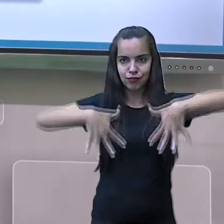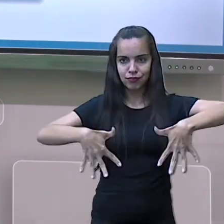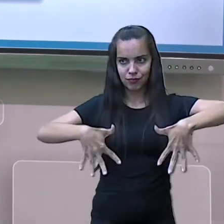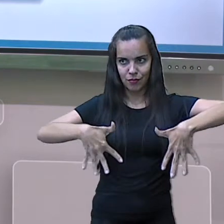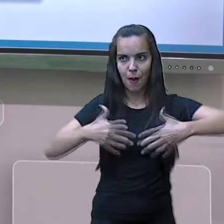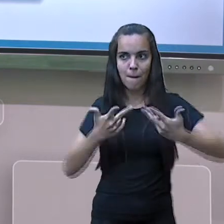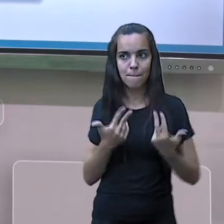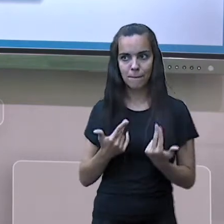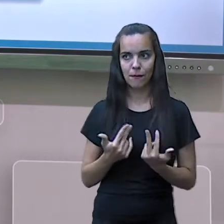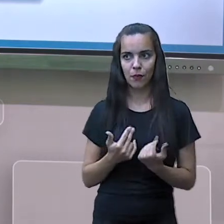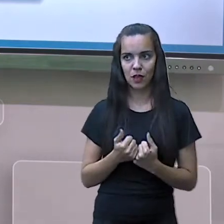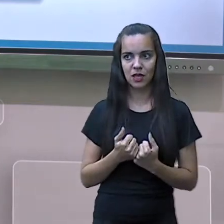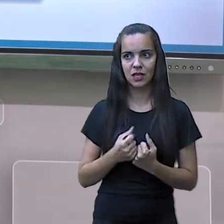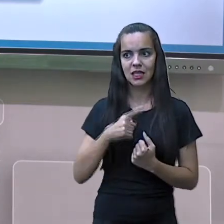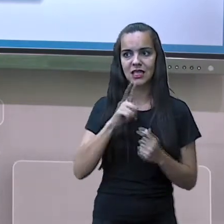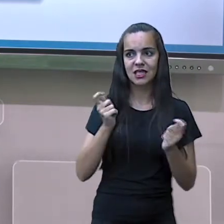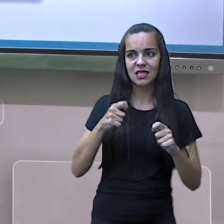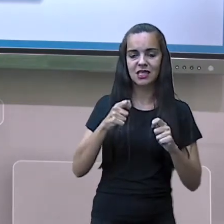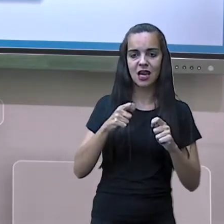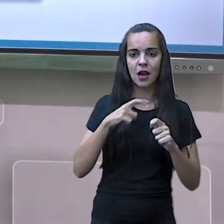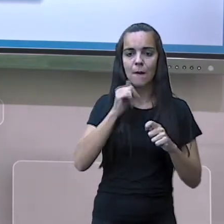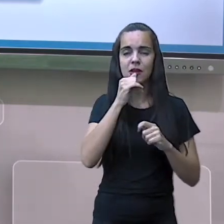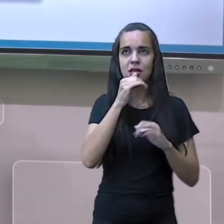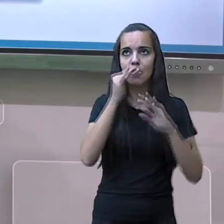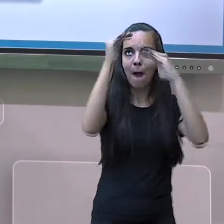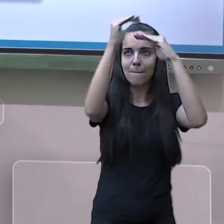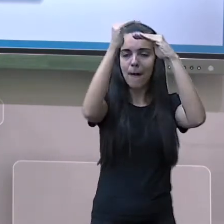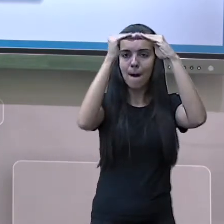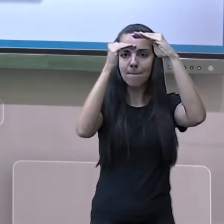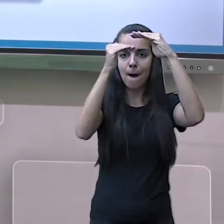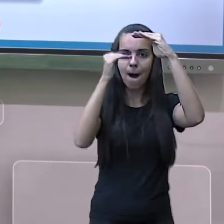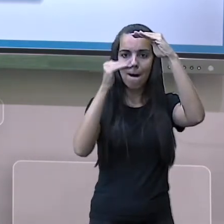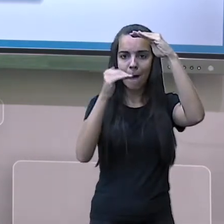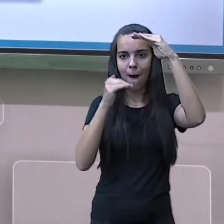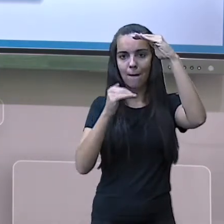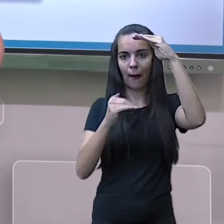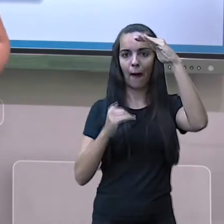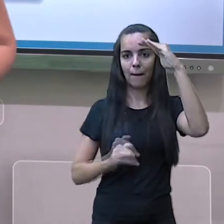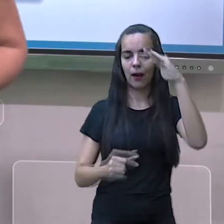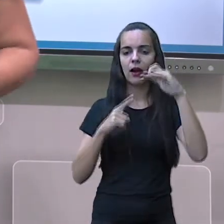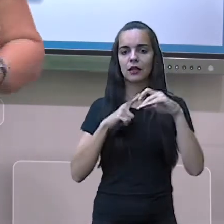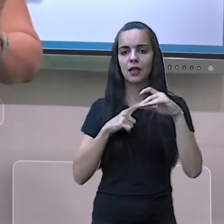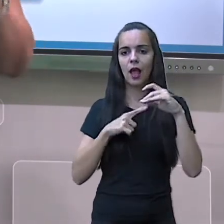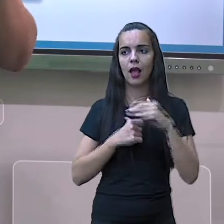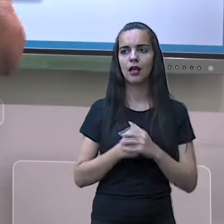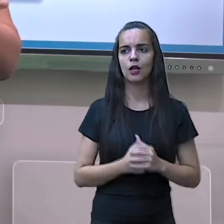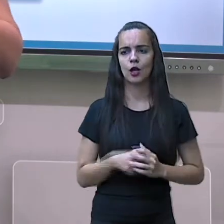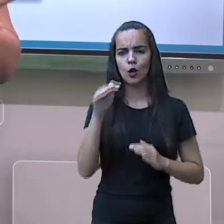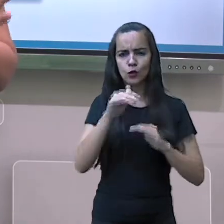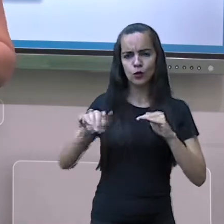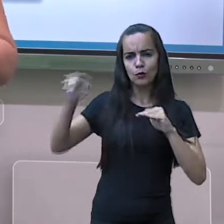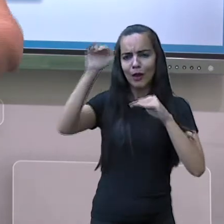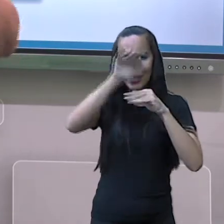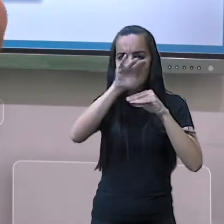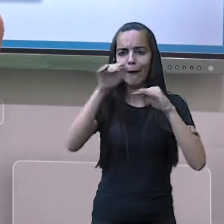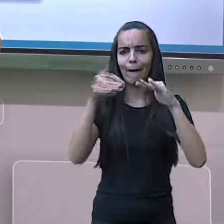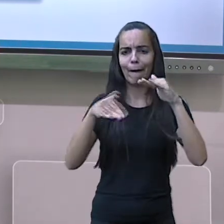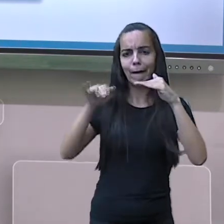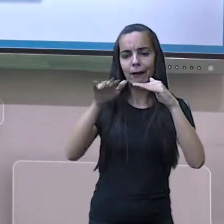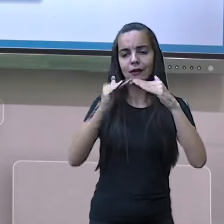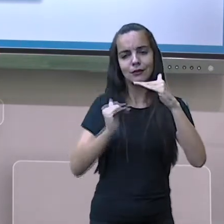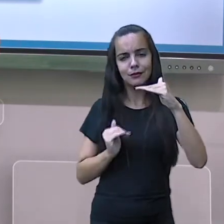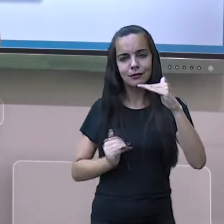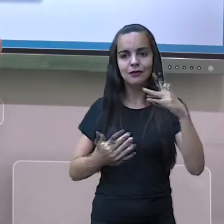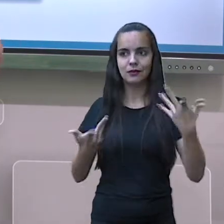eu mostrei uma cadeia de influência. Mudei agora o termo. De